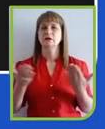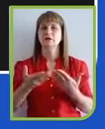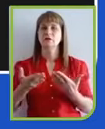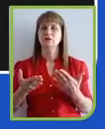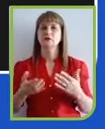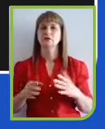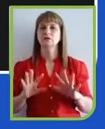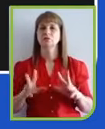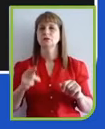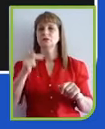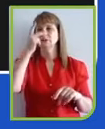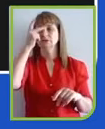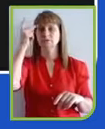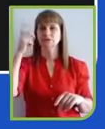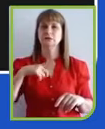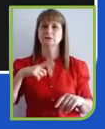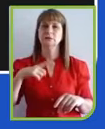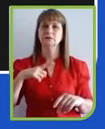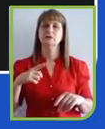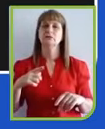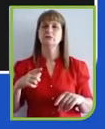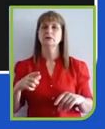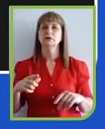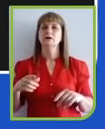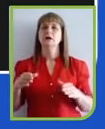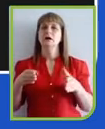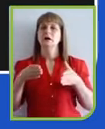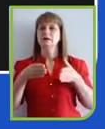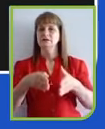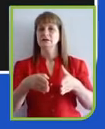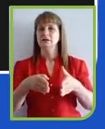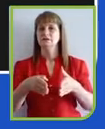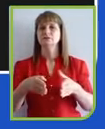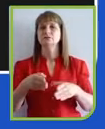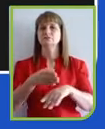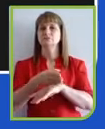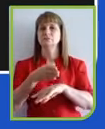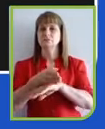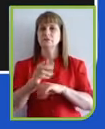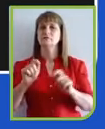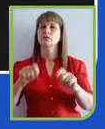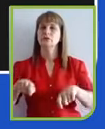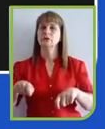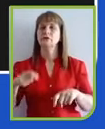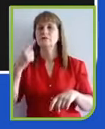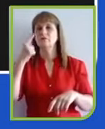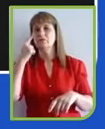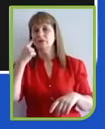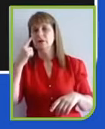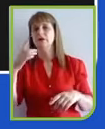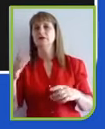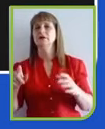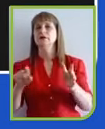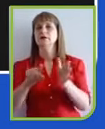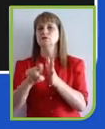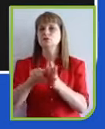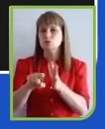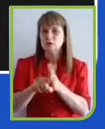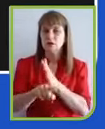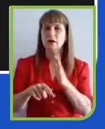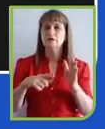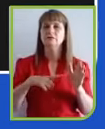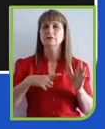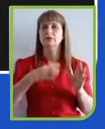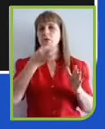acesso ao estudo e poderá mergulhar nele, ver com mais detalhes, tem muita opinião de líderes ali também,